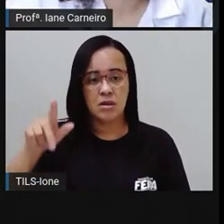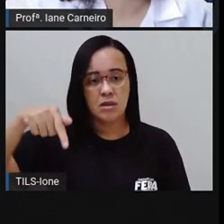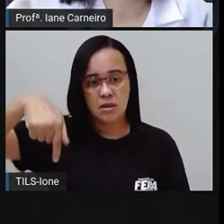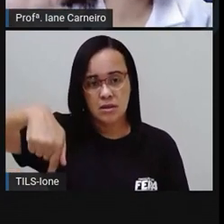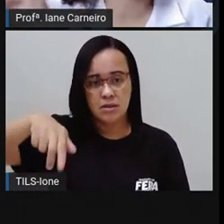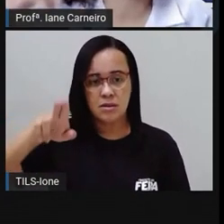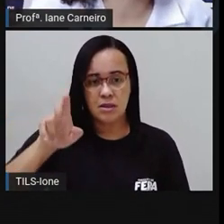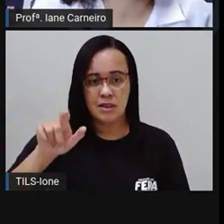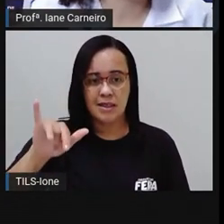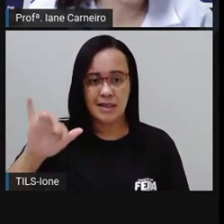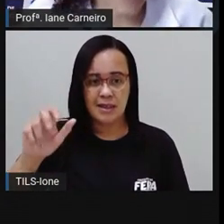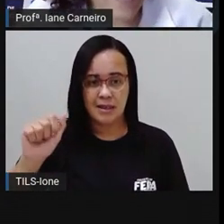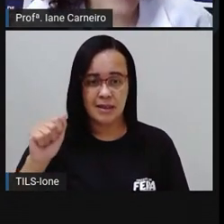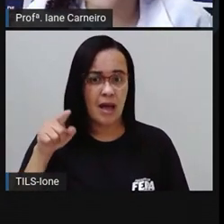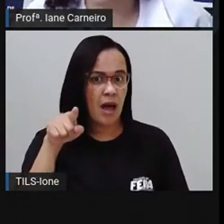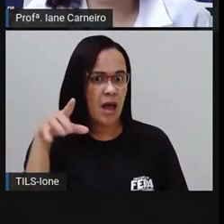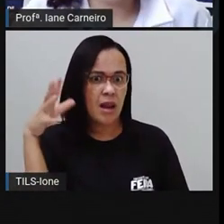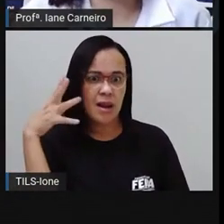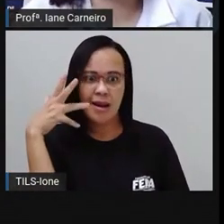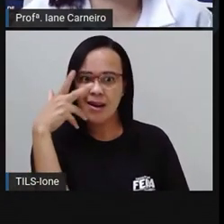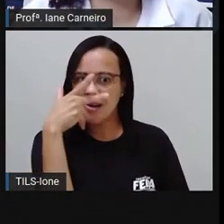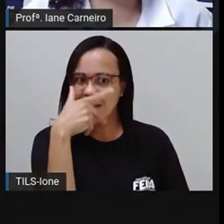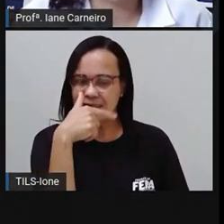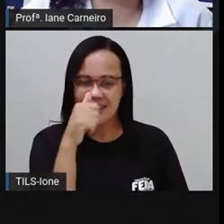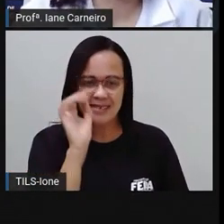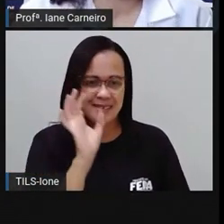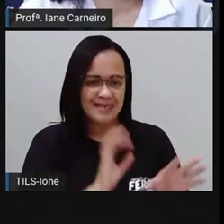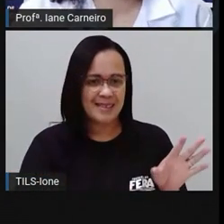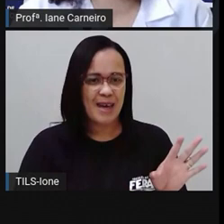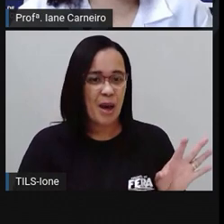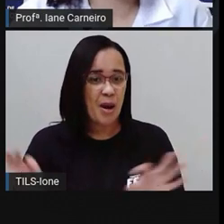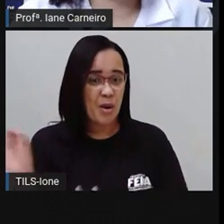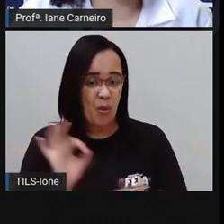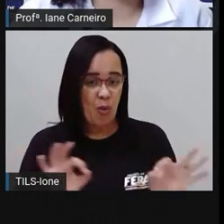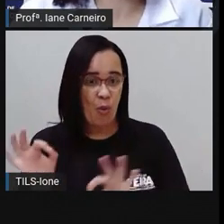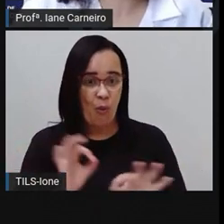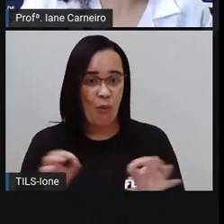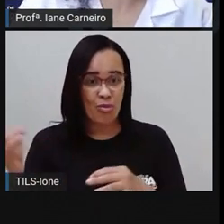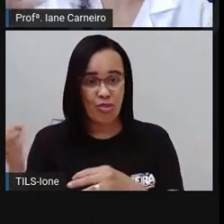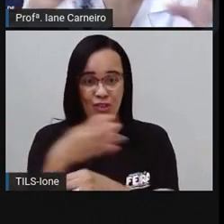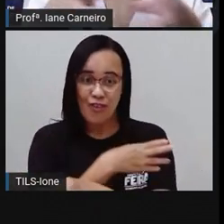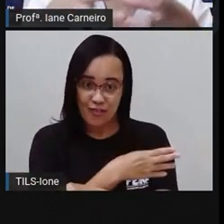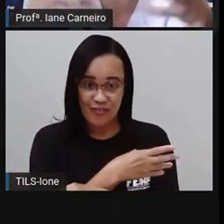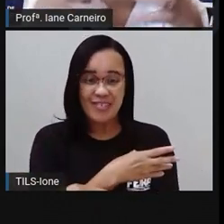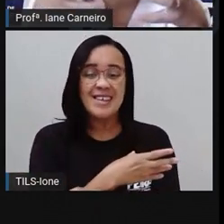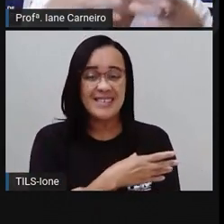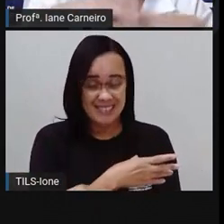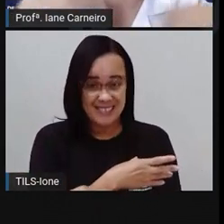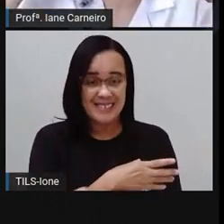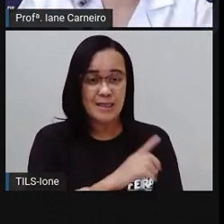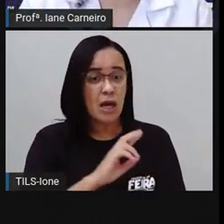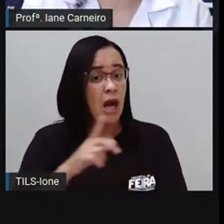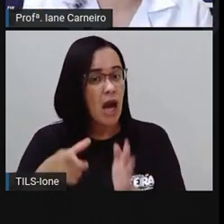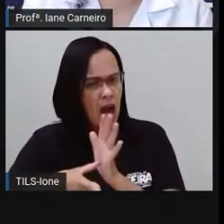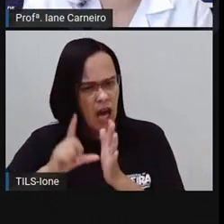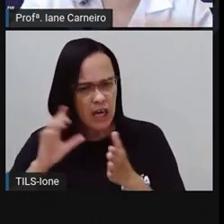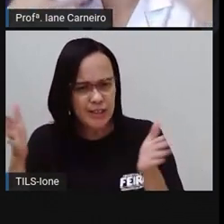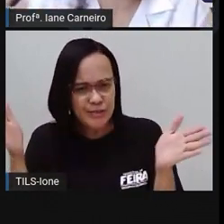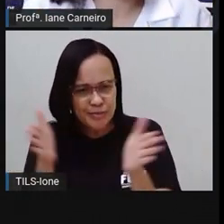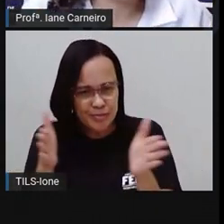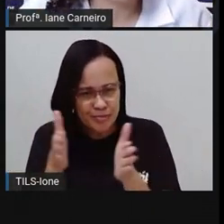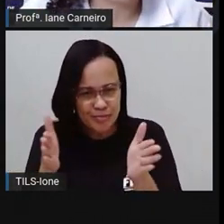tornou uma escola de andar. Ela não era uma escola de andar, mas ela tem, né? Antes ela era meio apertadinha, agora ela tem